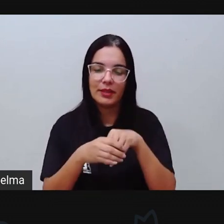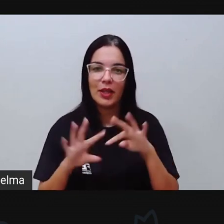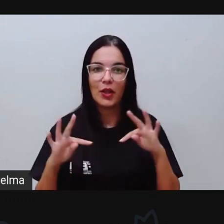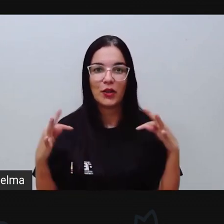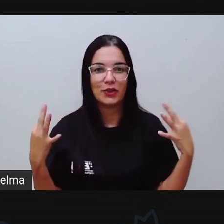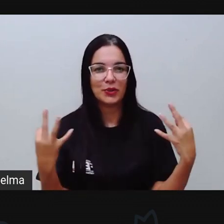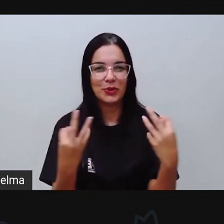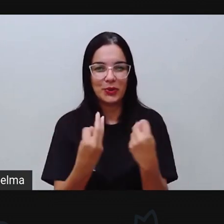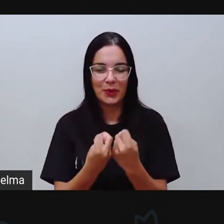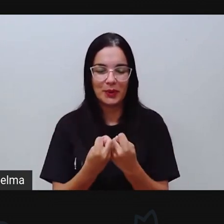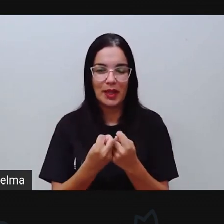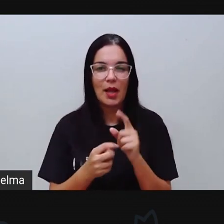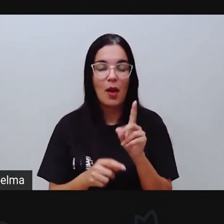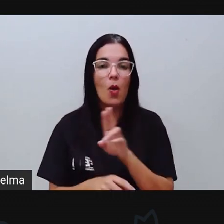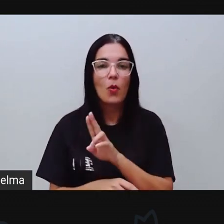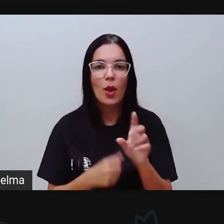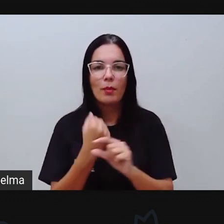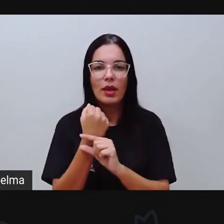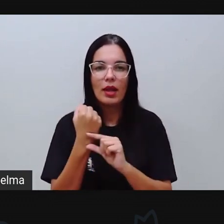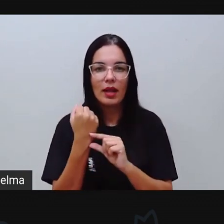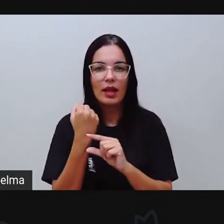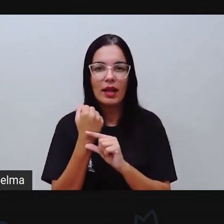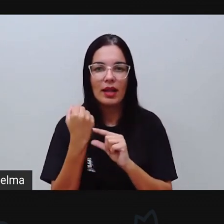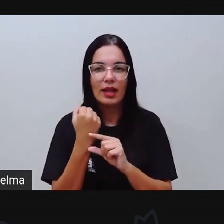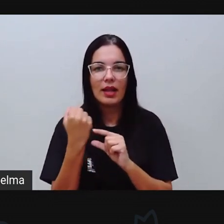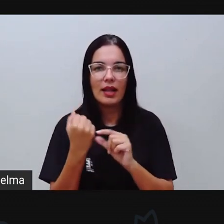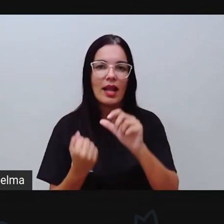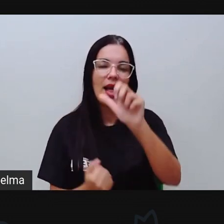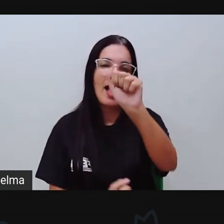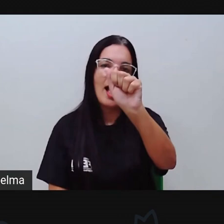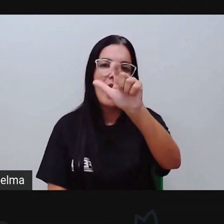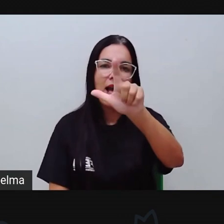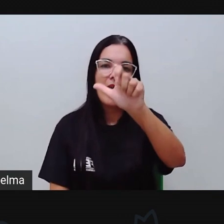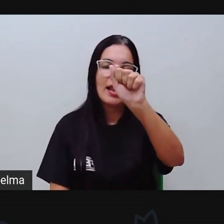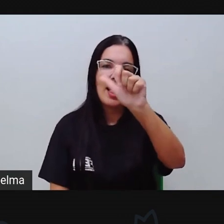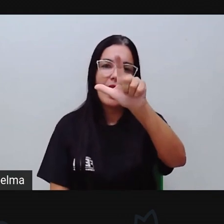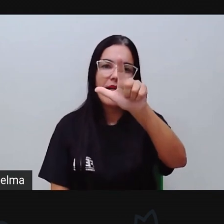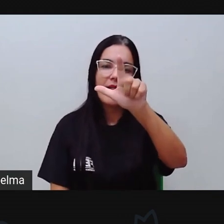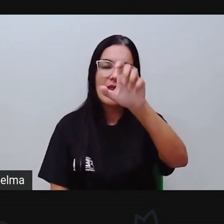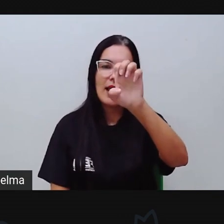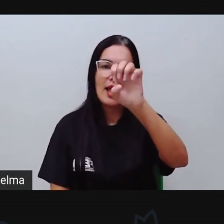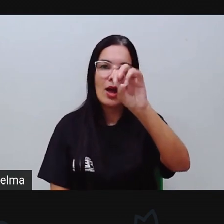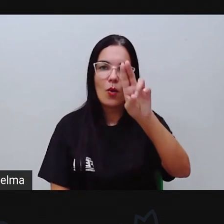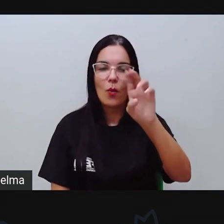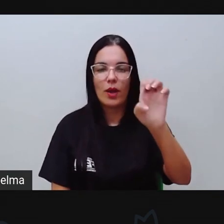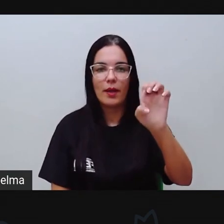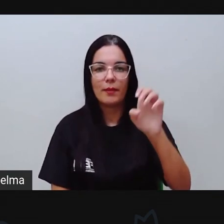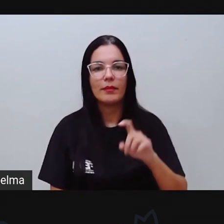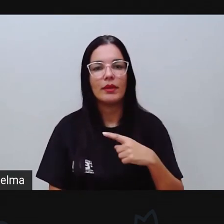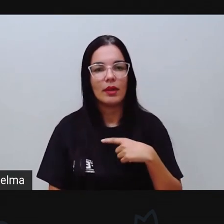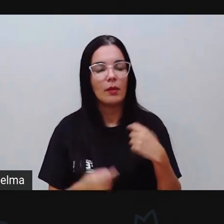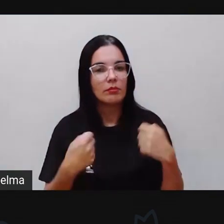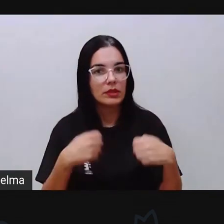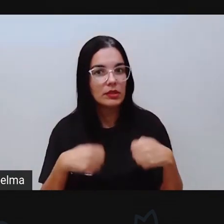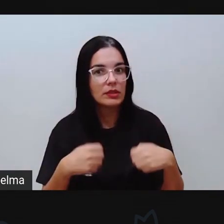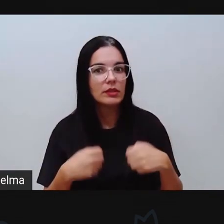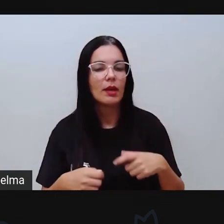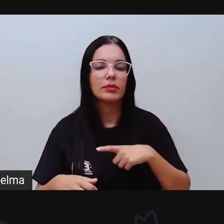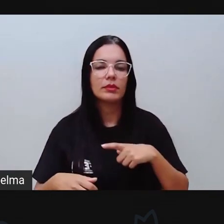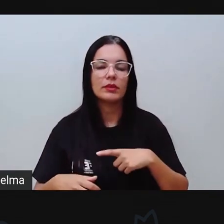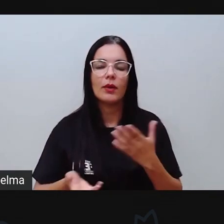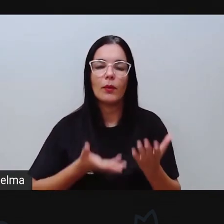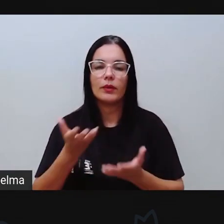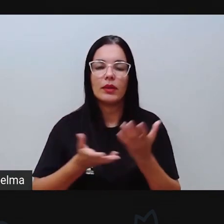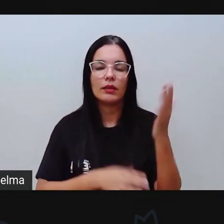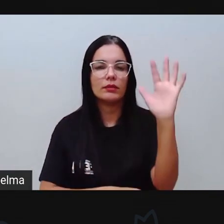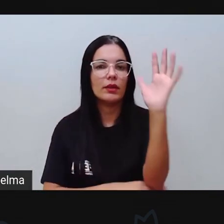frase foi dita aí pelo mestre Alelauê e a gente tem que colocar isso na nossa vida nós precisamos aí da